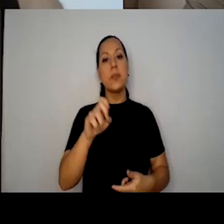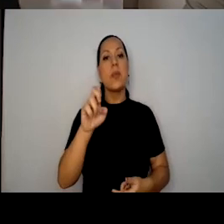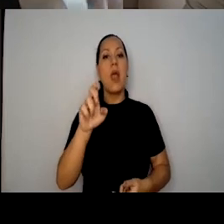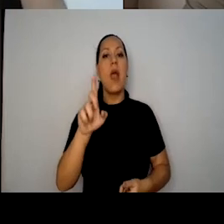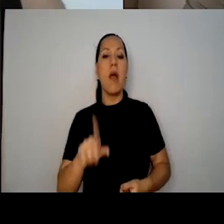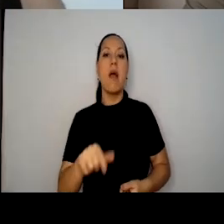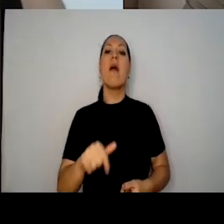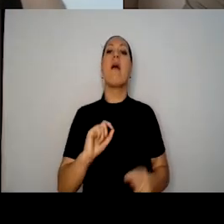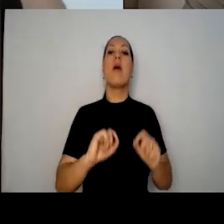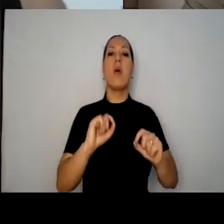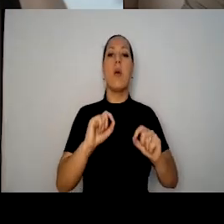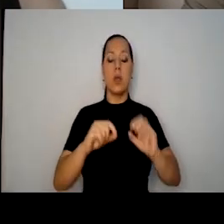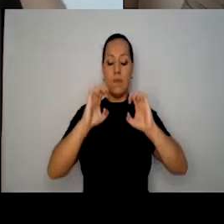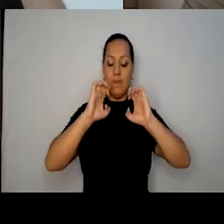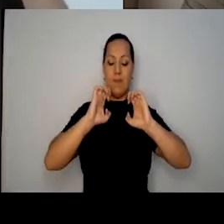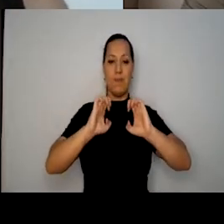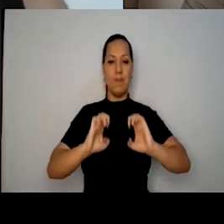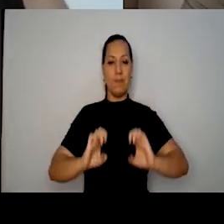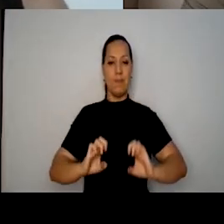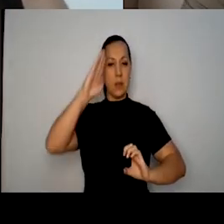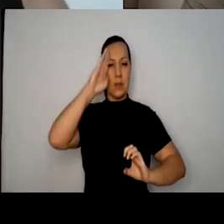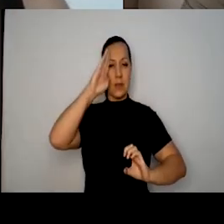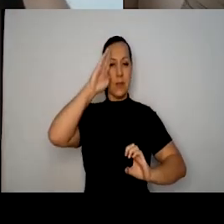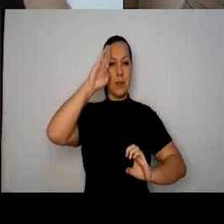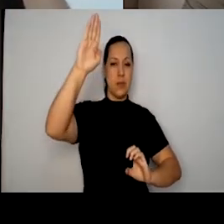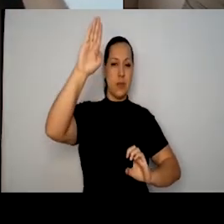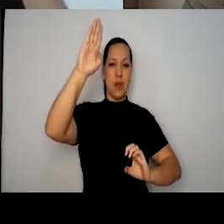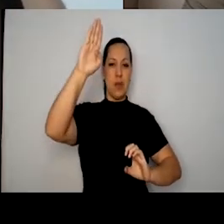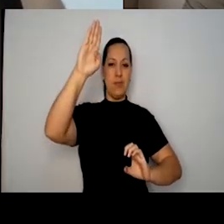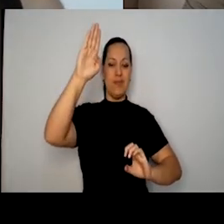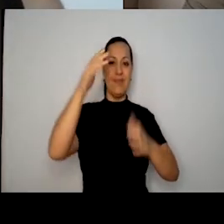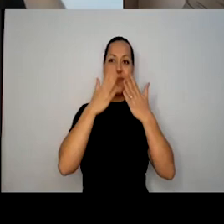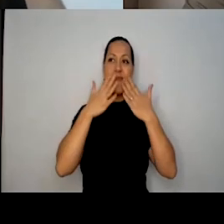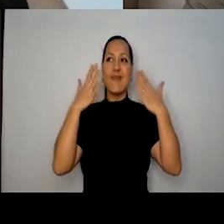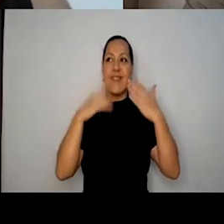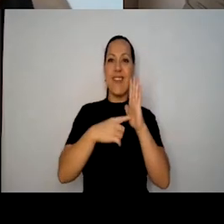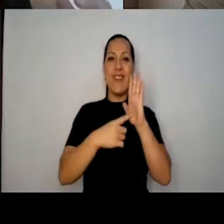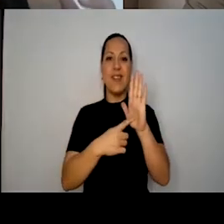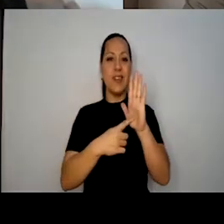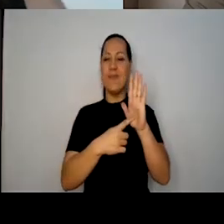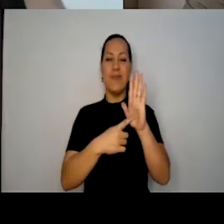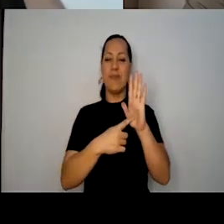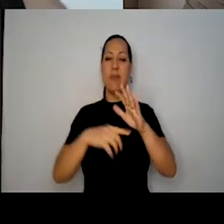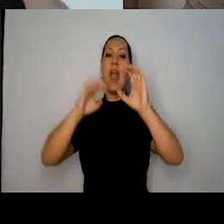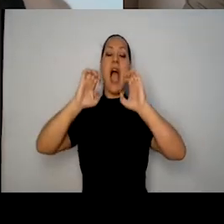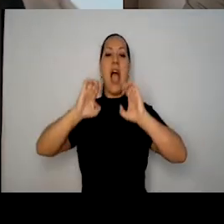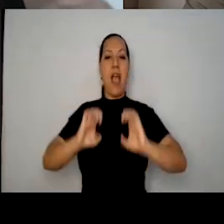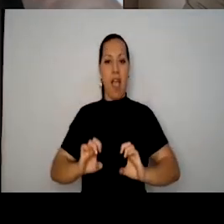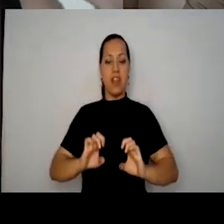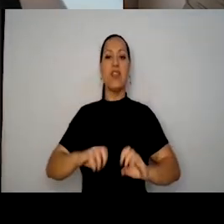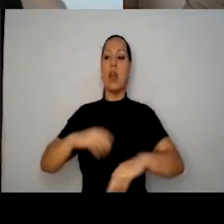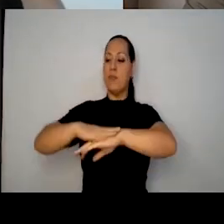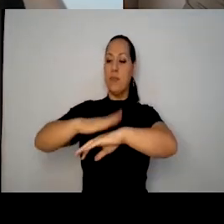coloca a ética acima da estética. A atuação nossa nesses espaços públicos, a